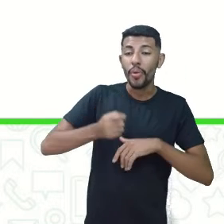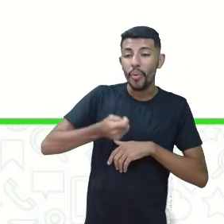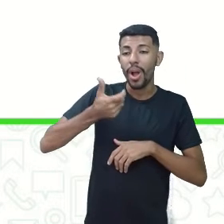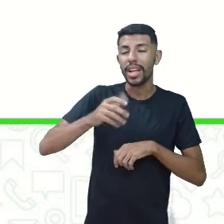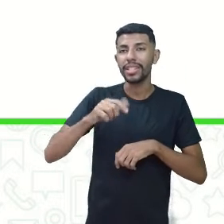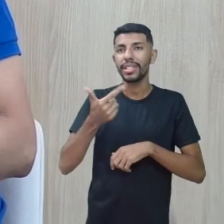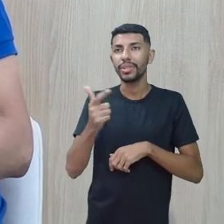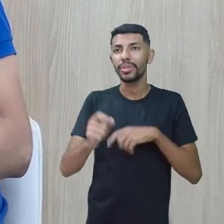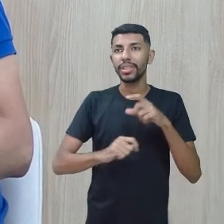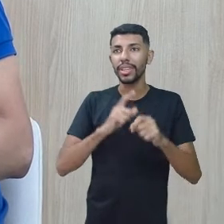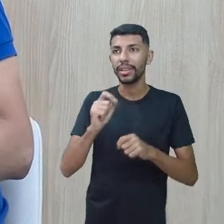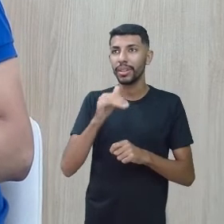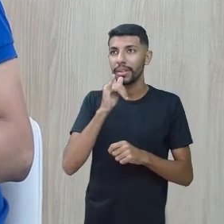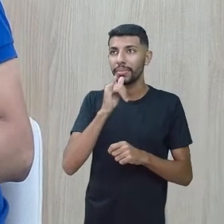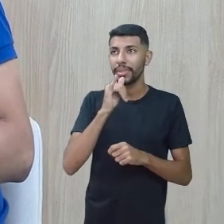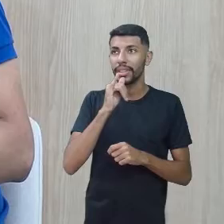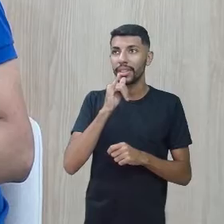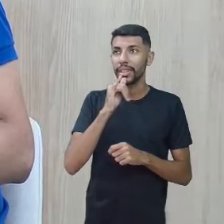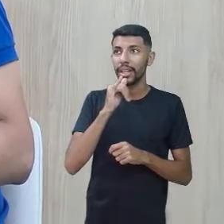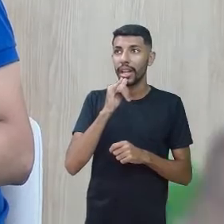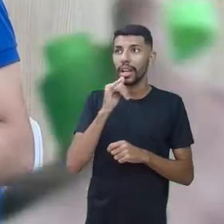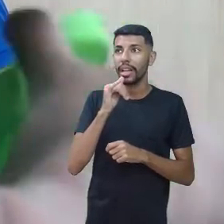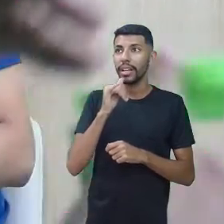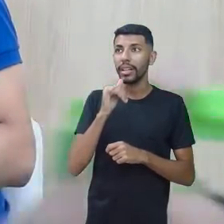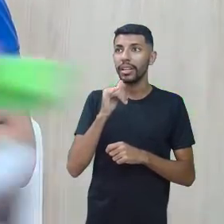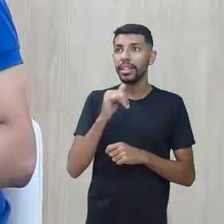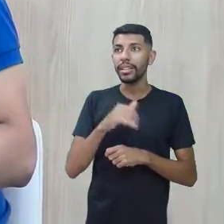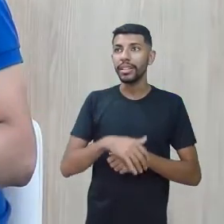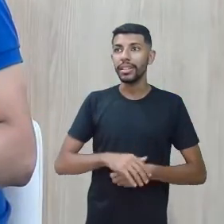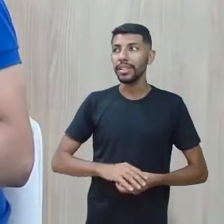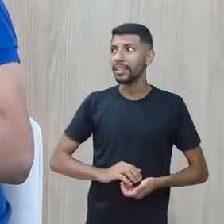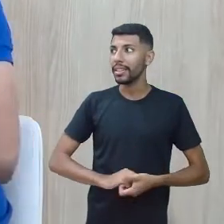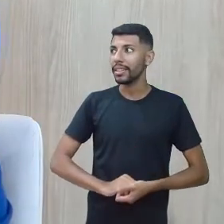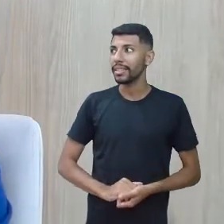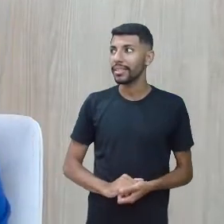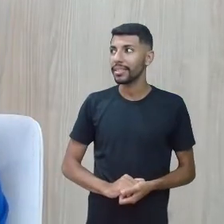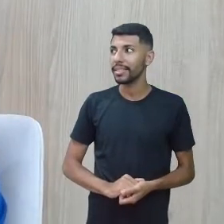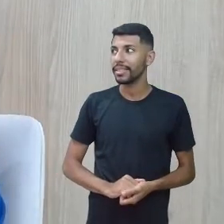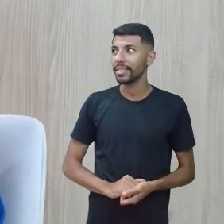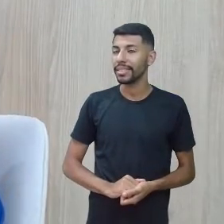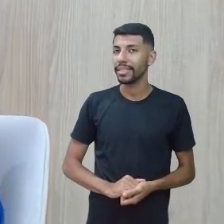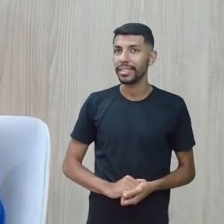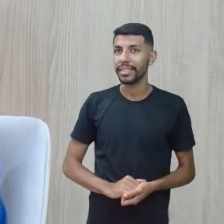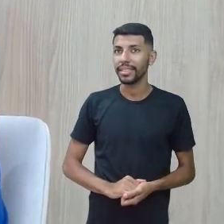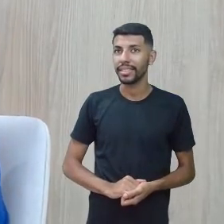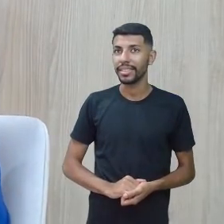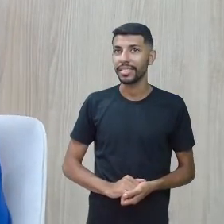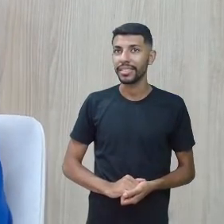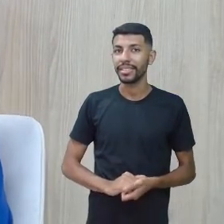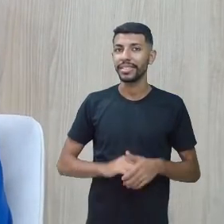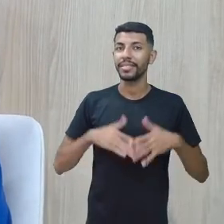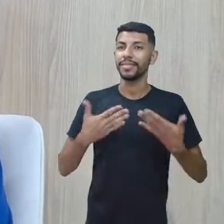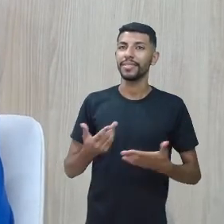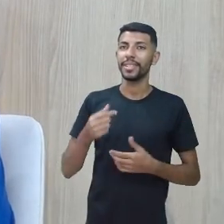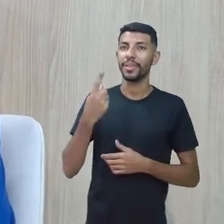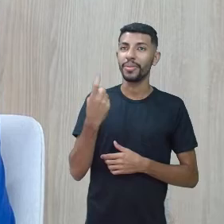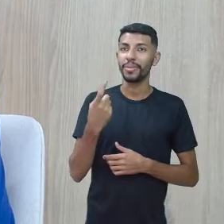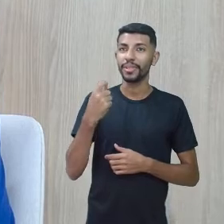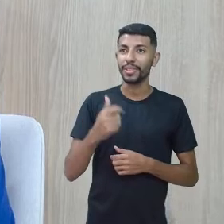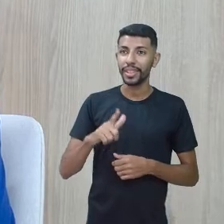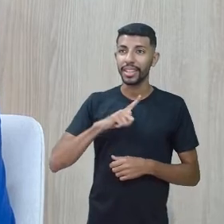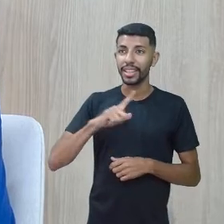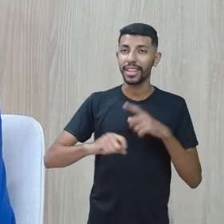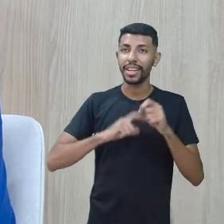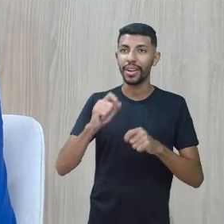A única questão que existe é... Olha lá. A única questão que existe é que o verbo do, que é o verbo